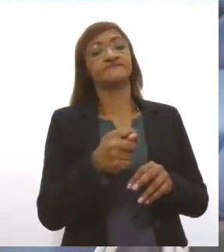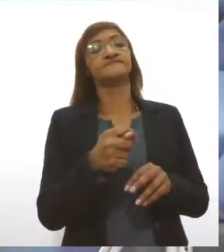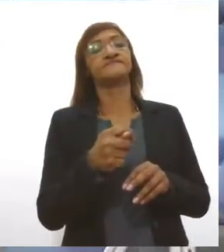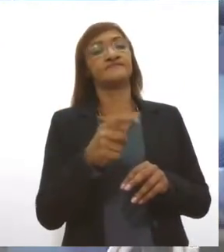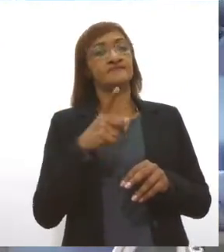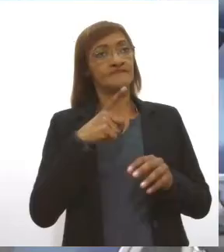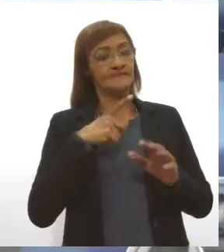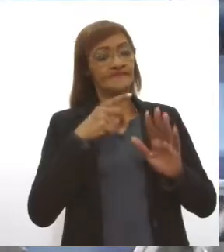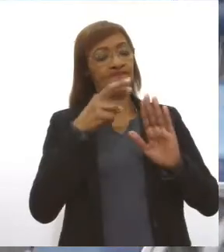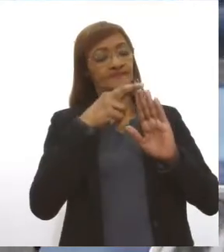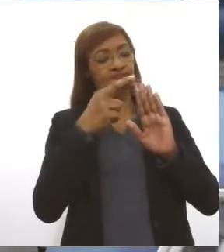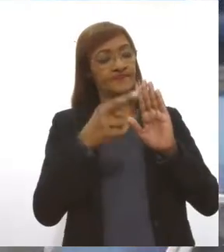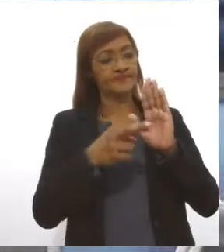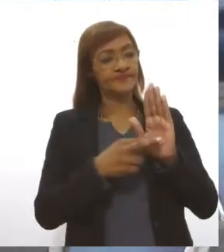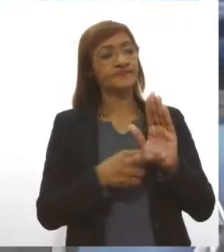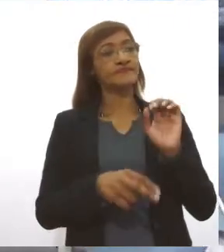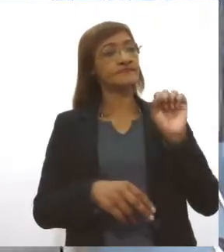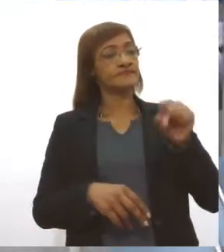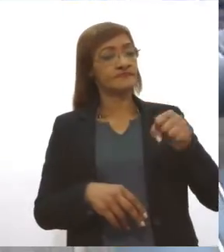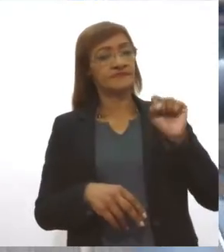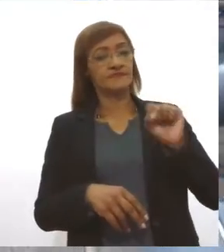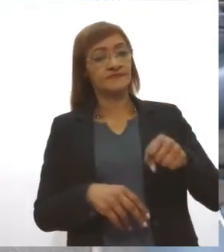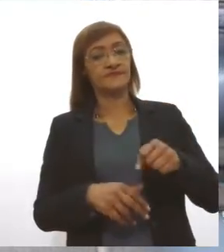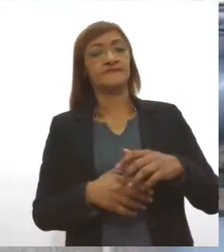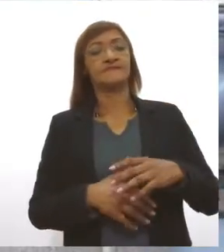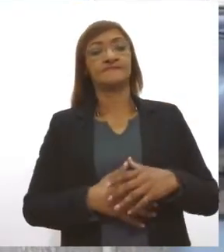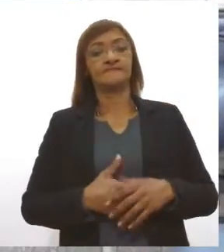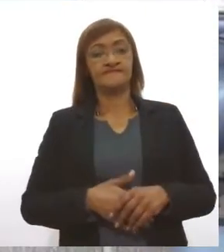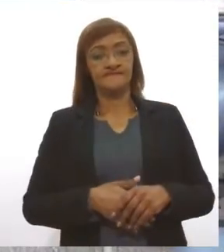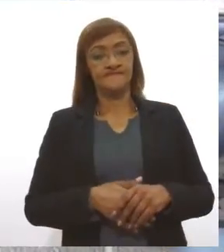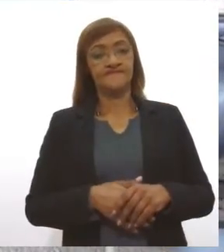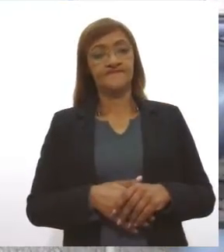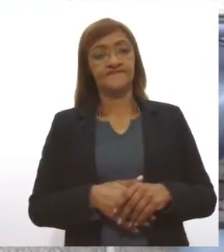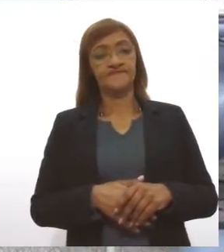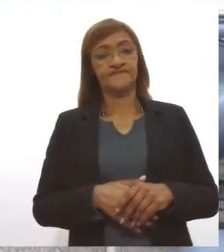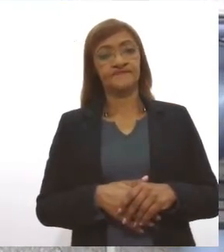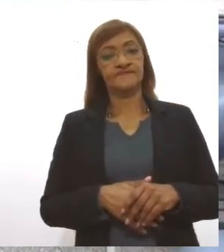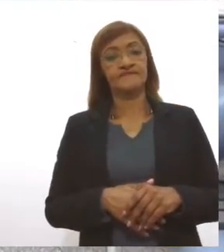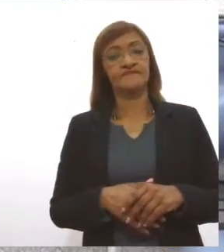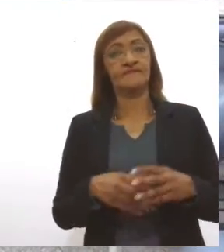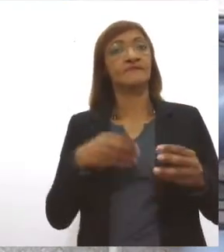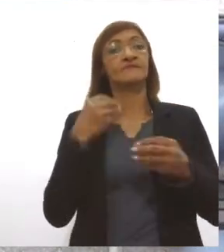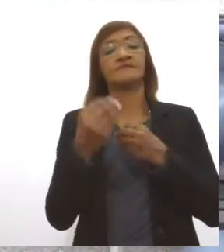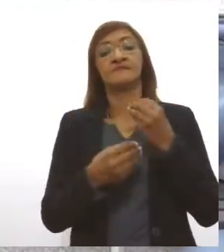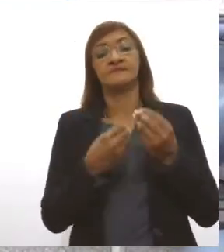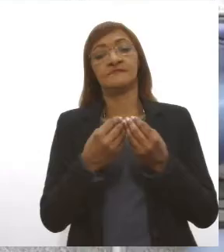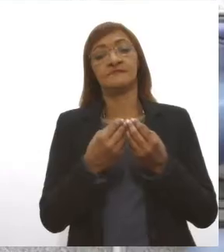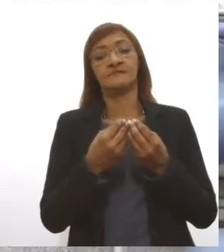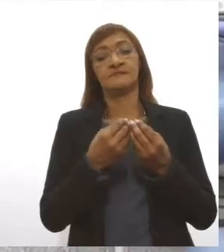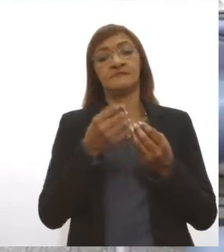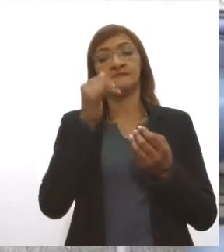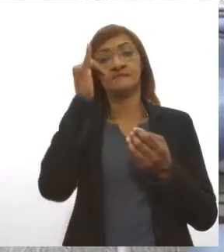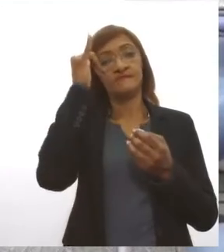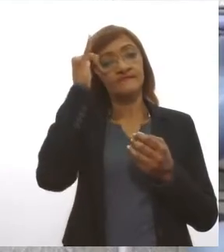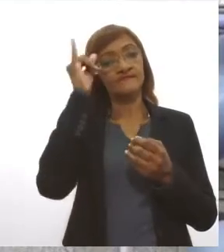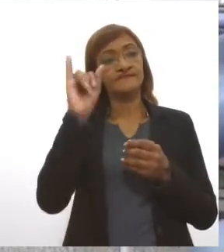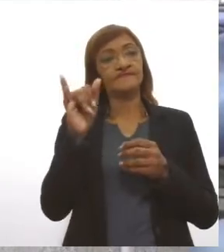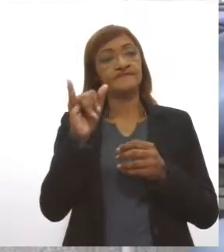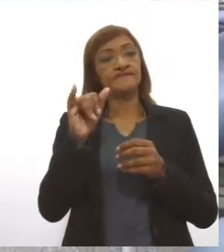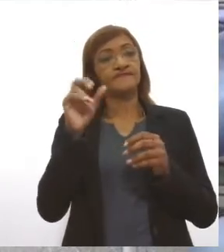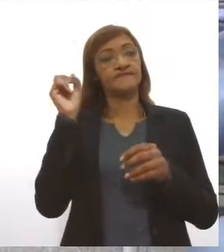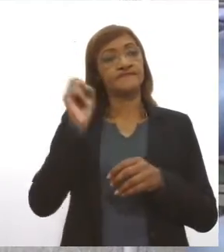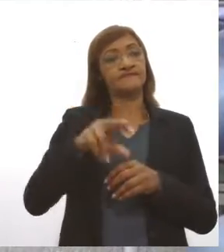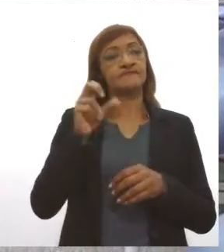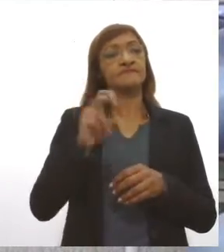protocolos sanitários. Esses protocolos visam a prevenção ao contágio do vírus e, principalmente, a